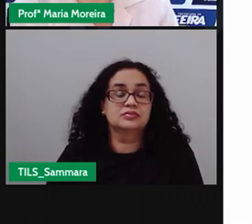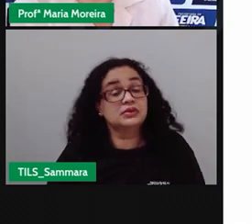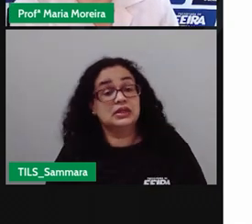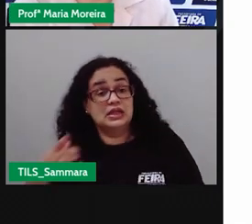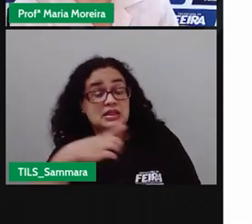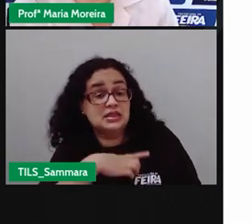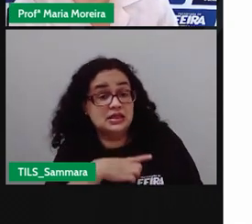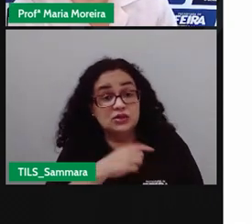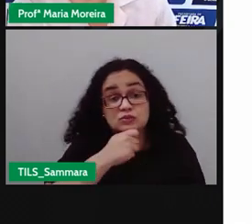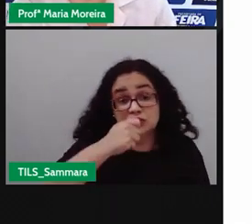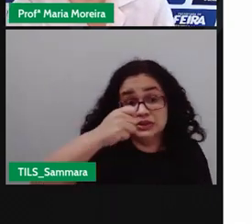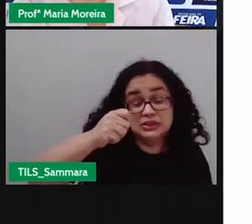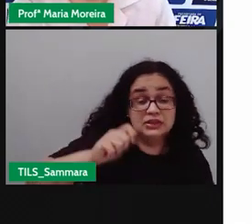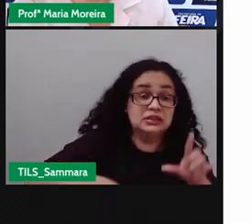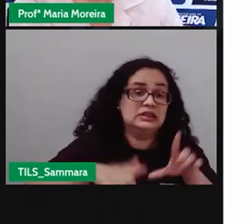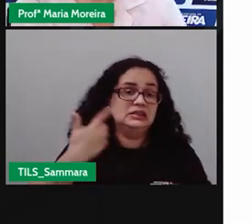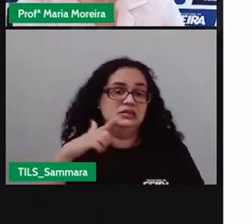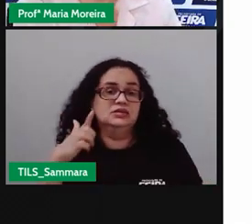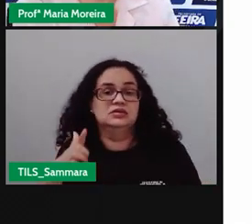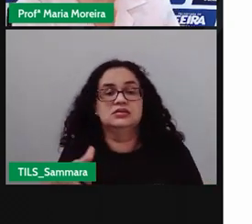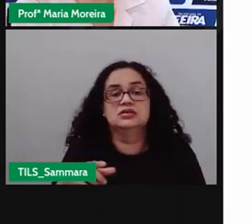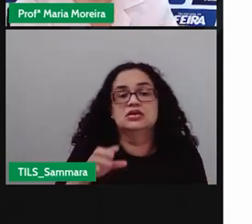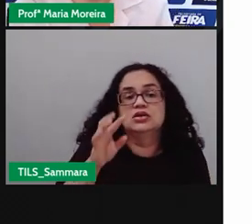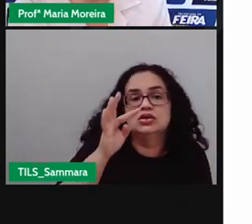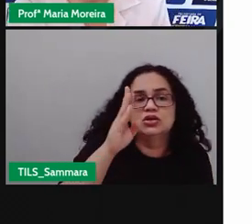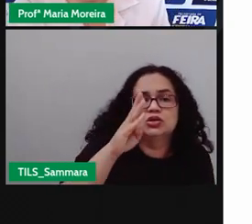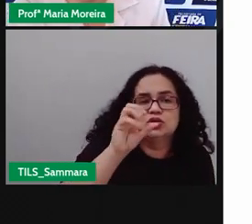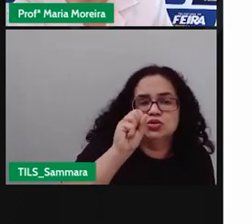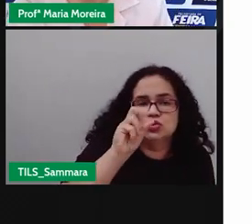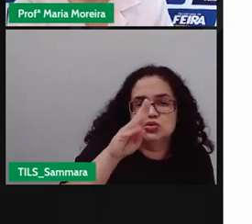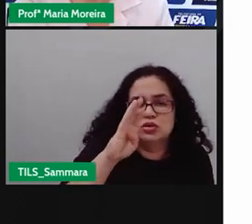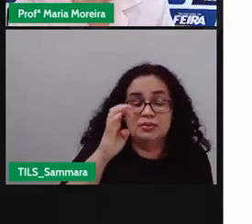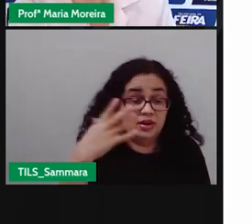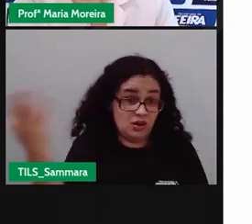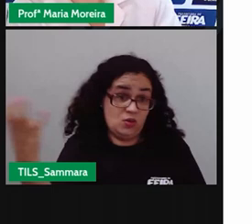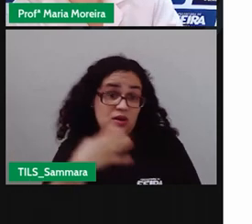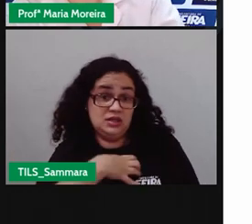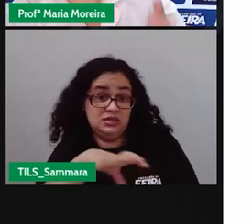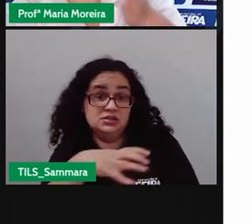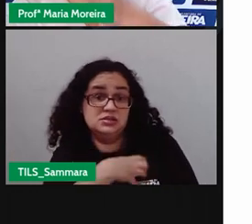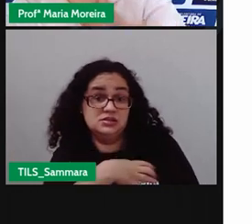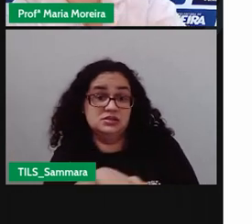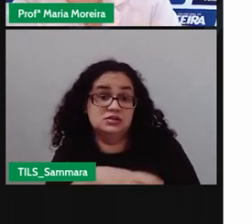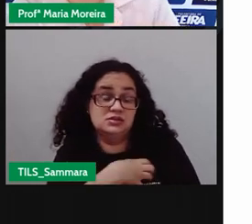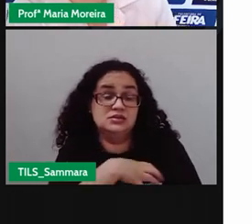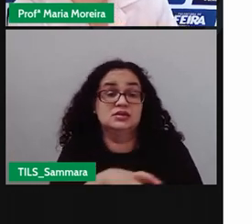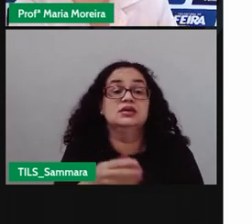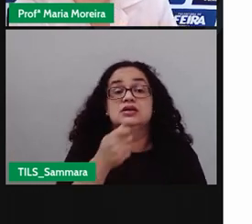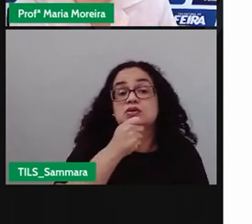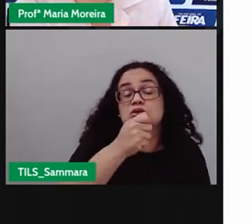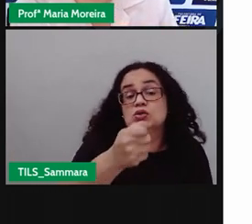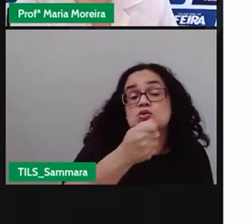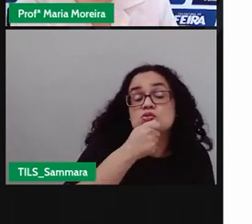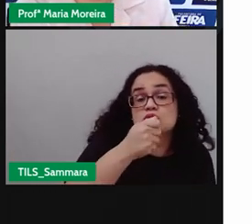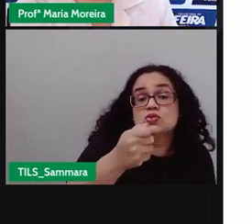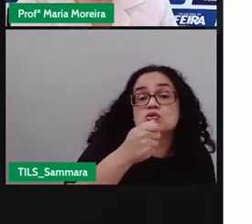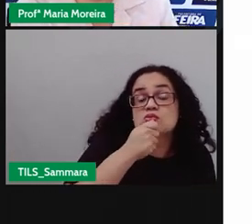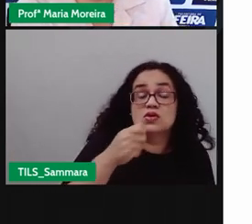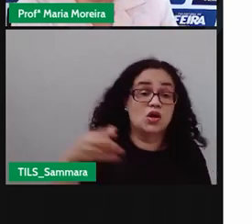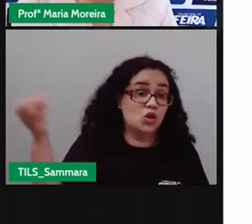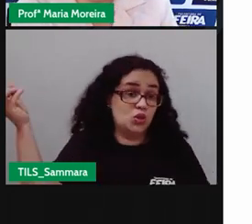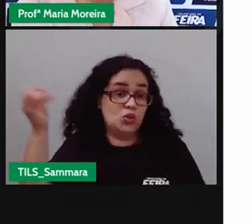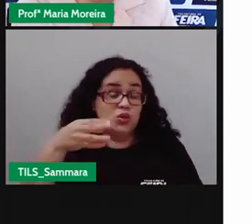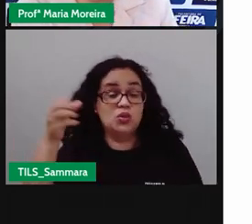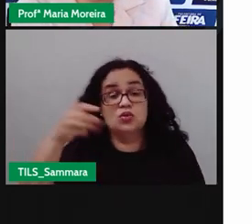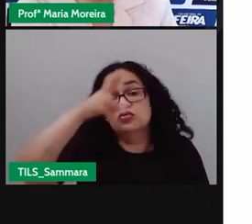tem um apresentador da TV, que não está mais na TV Subaí, se eu não me engano, ele foi até para Salvador, e aí ele está entrevistando o nosso atual